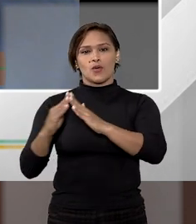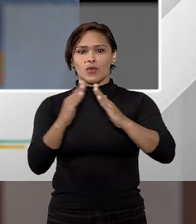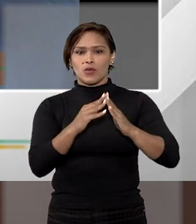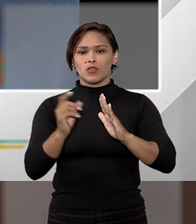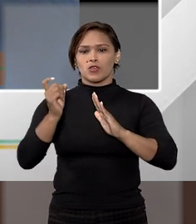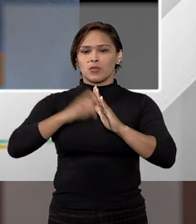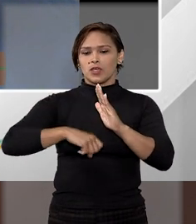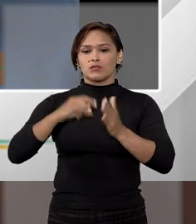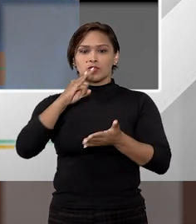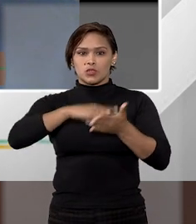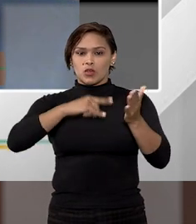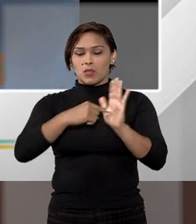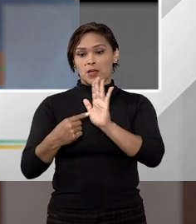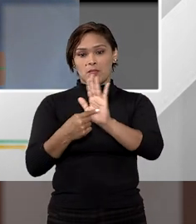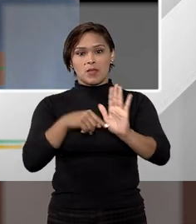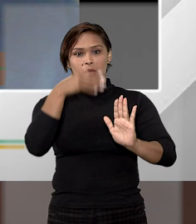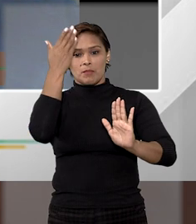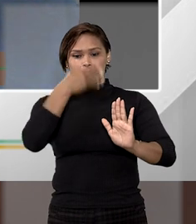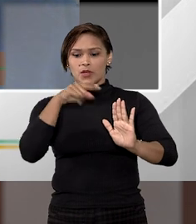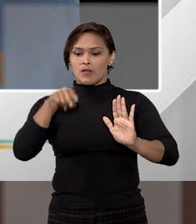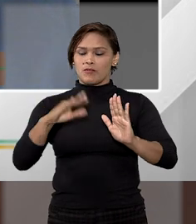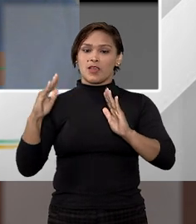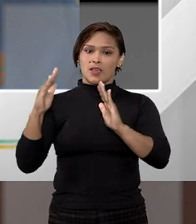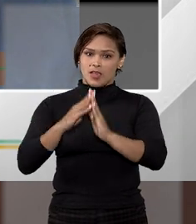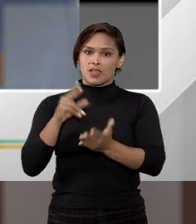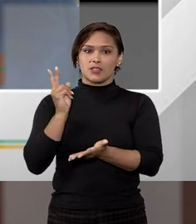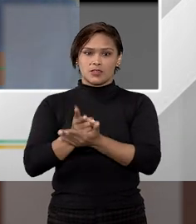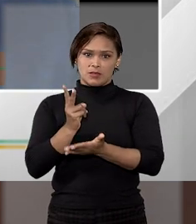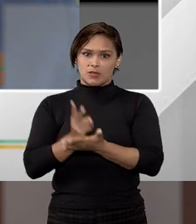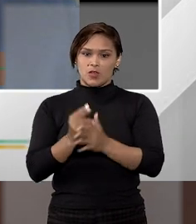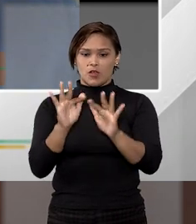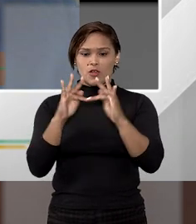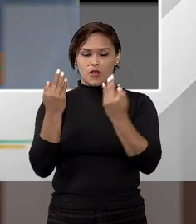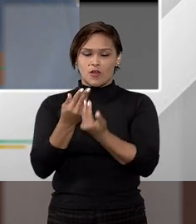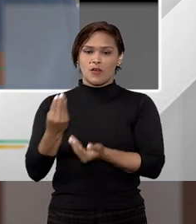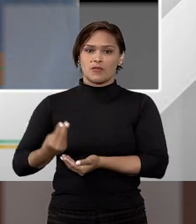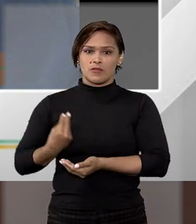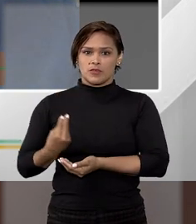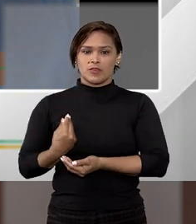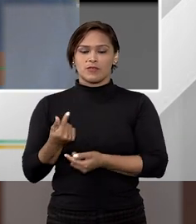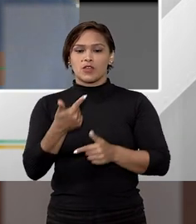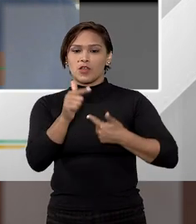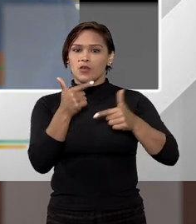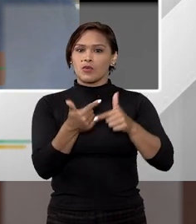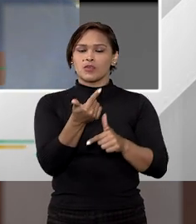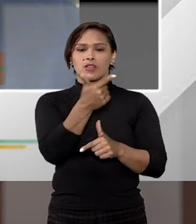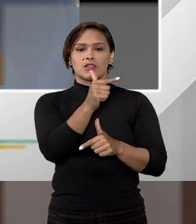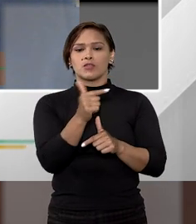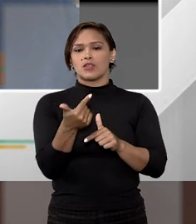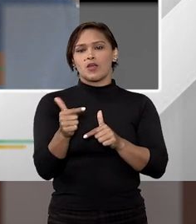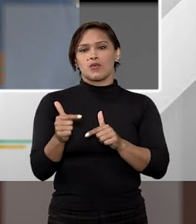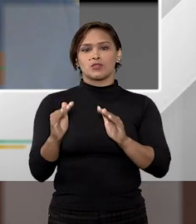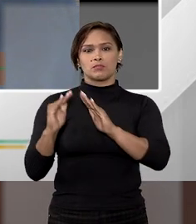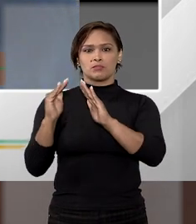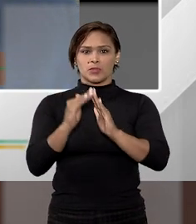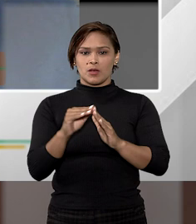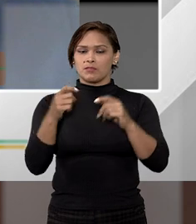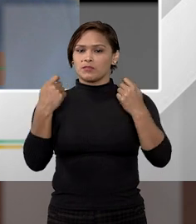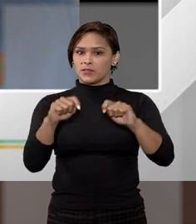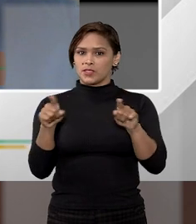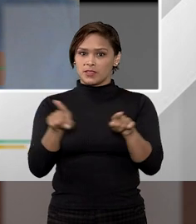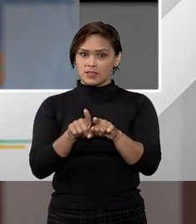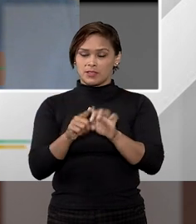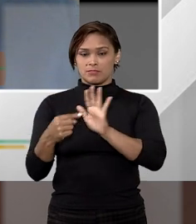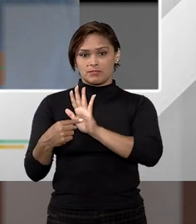condomínio, ou seja, documentos que demonstram essa é a casa que eu resido. E aí, obviamente, como o outro critério é não ter outro imóvel residencial, é